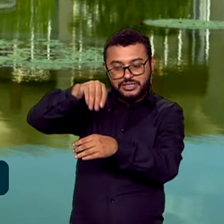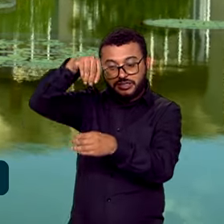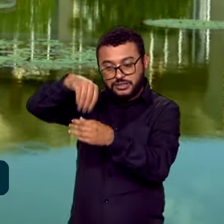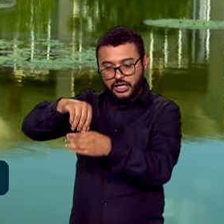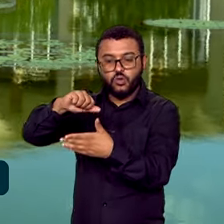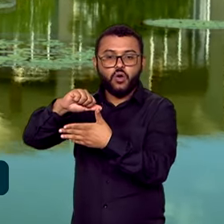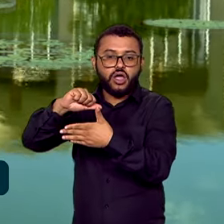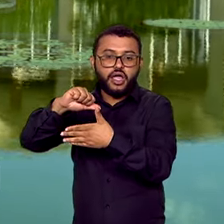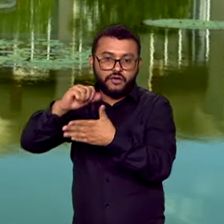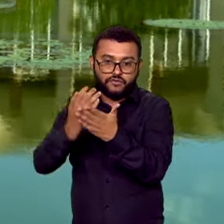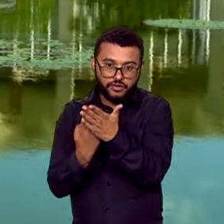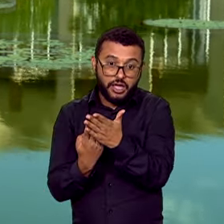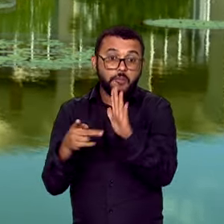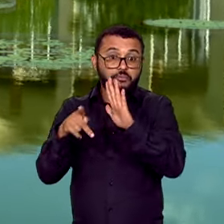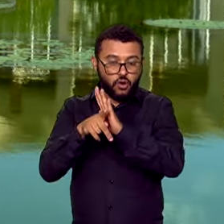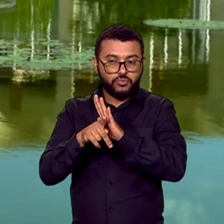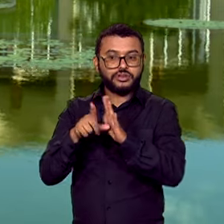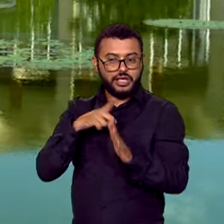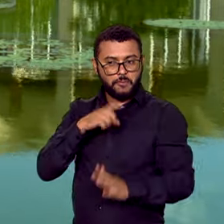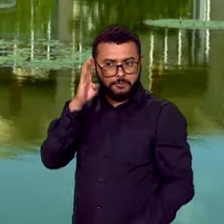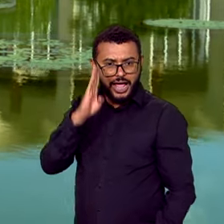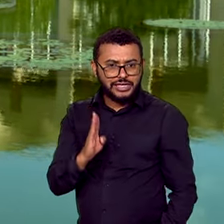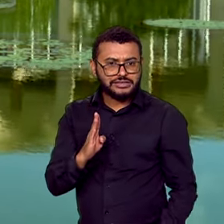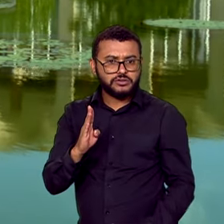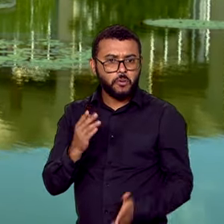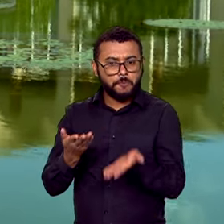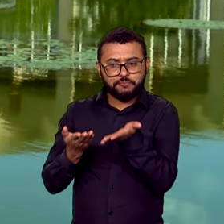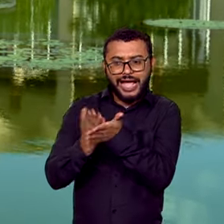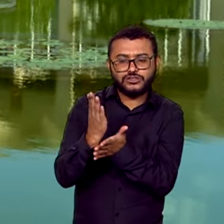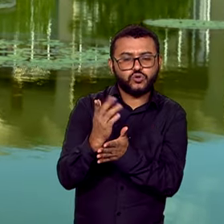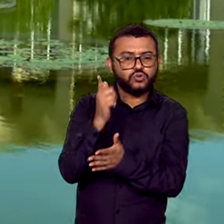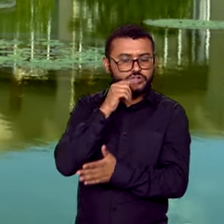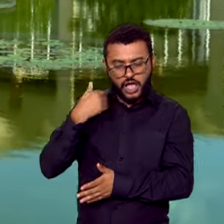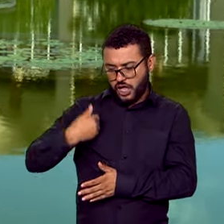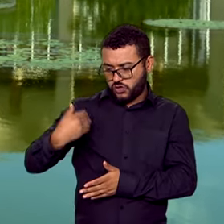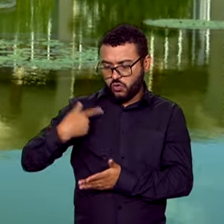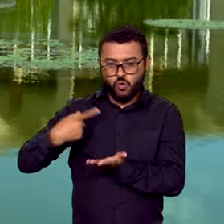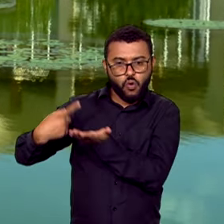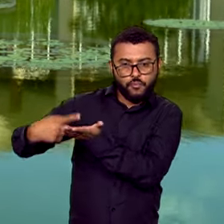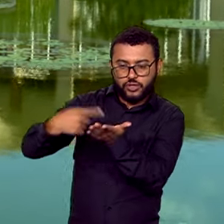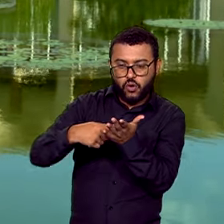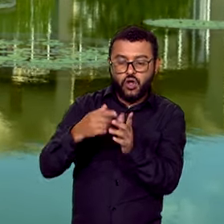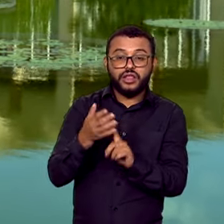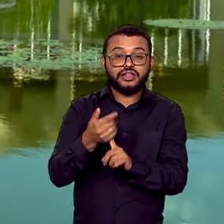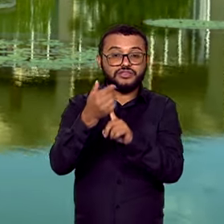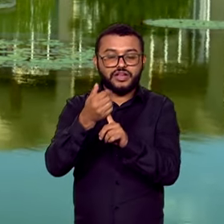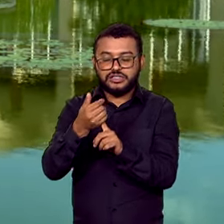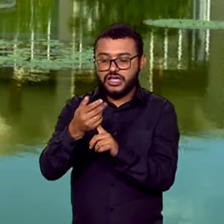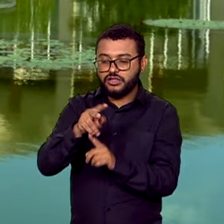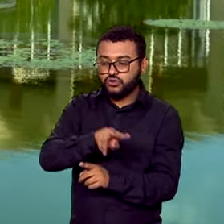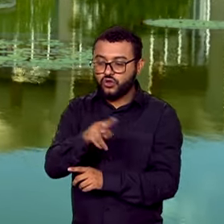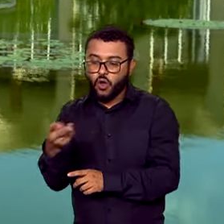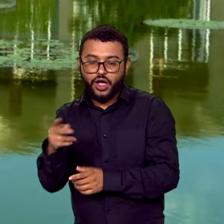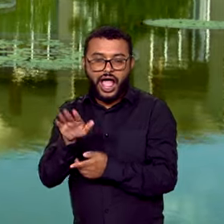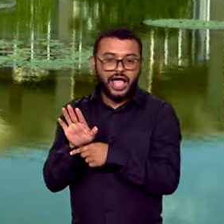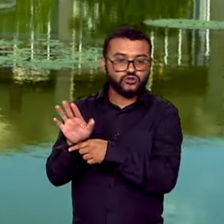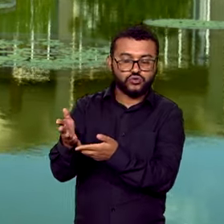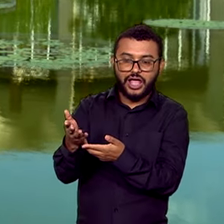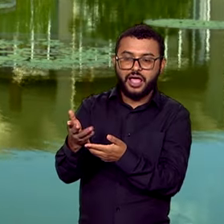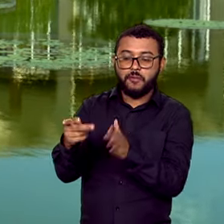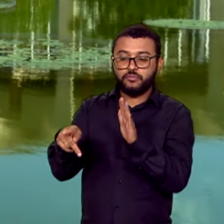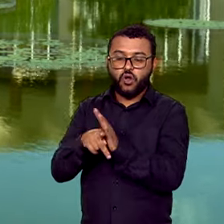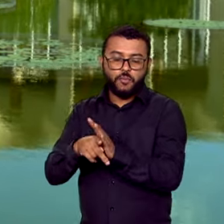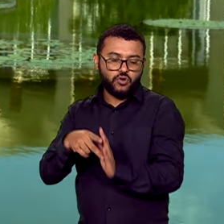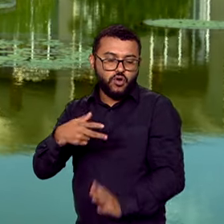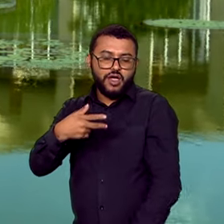Mercosul, Brasil e Argentina também assinaram um termo de transferência de tecnologia para a produção da vacina contra a